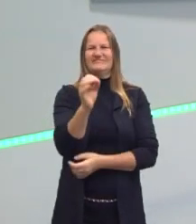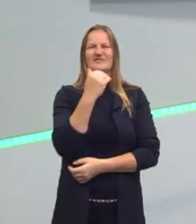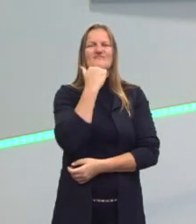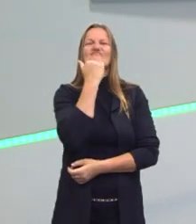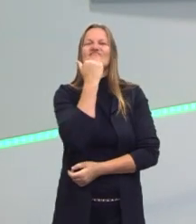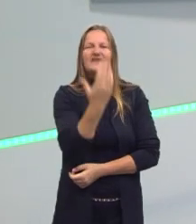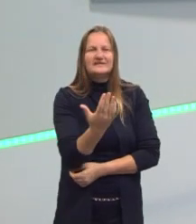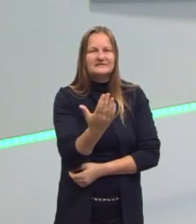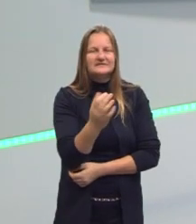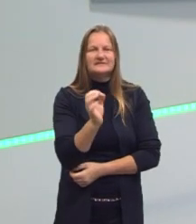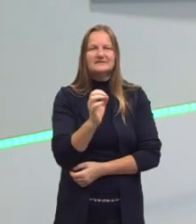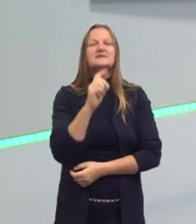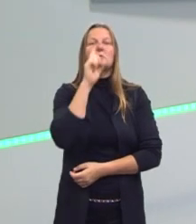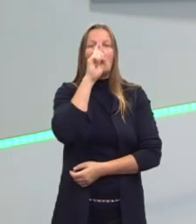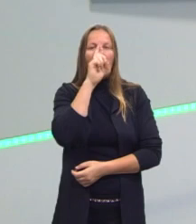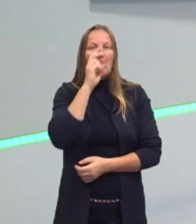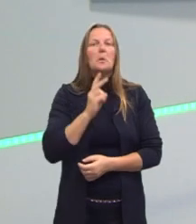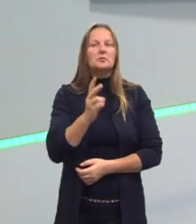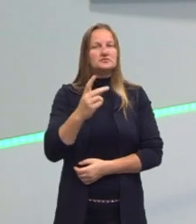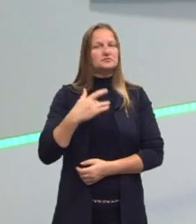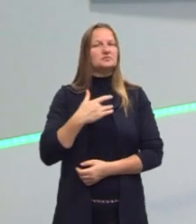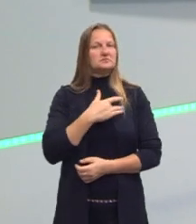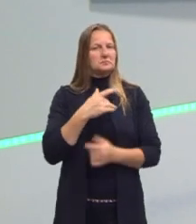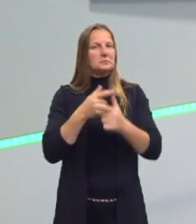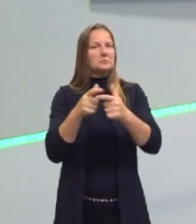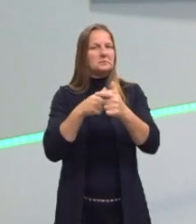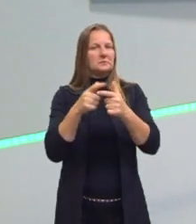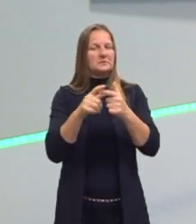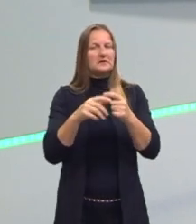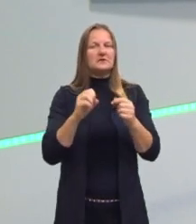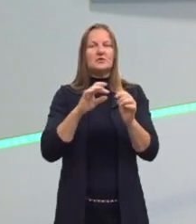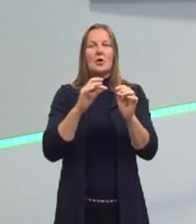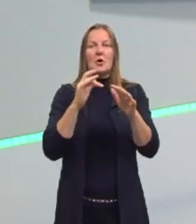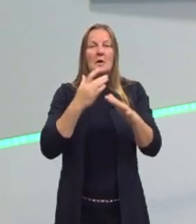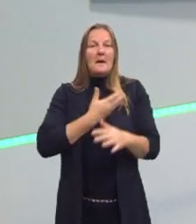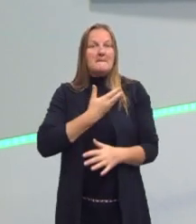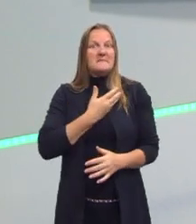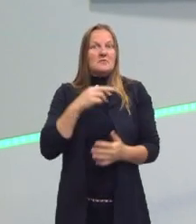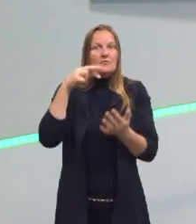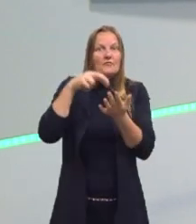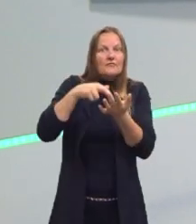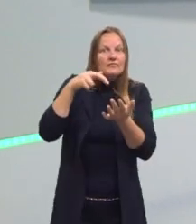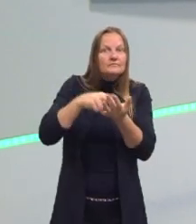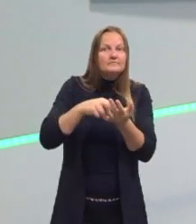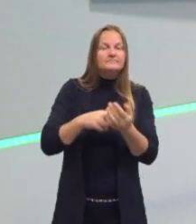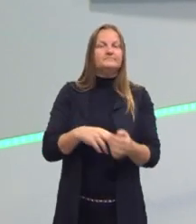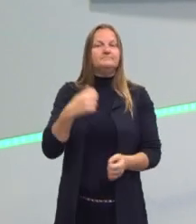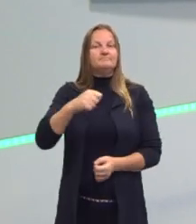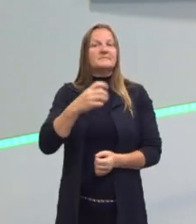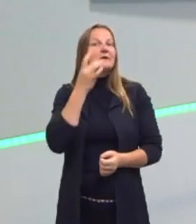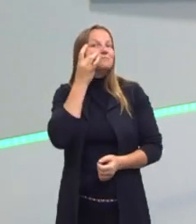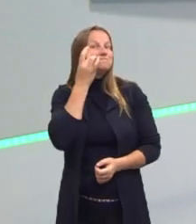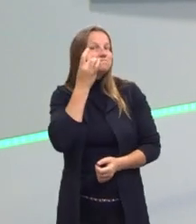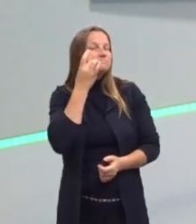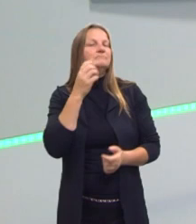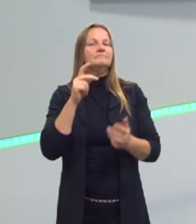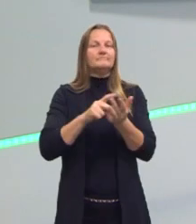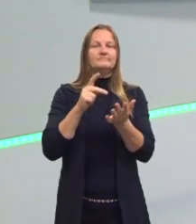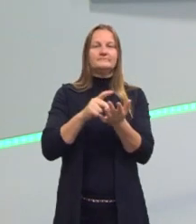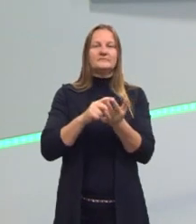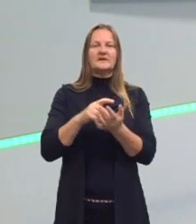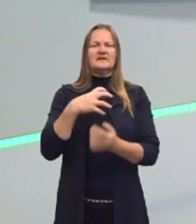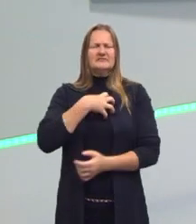Ou seja, ele está falando ali não sobre amigos virtuais, mas sobre amigos reais. Você se sente